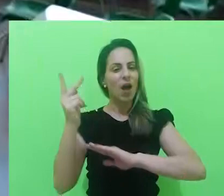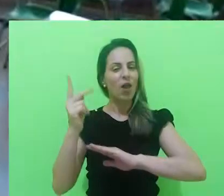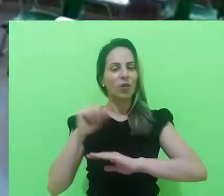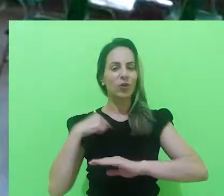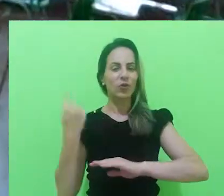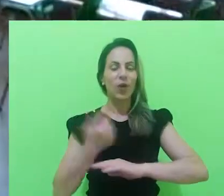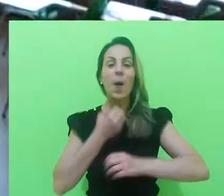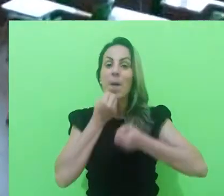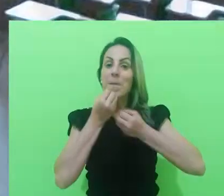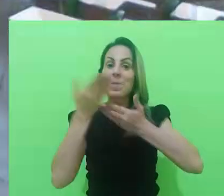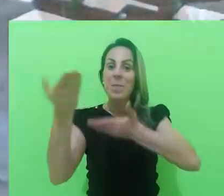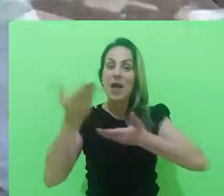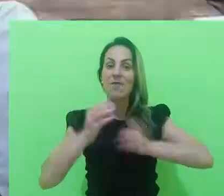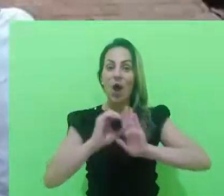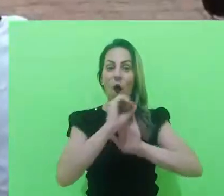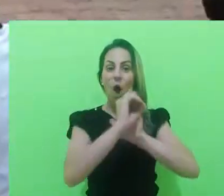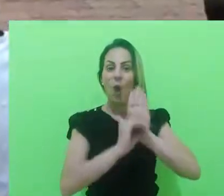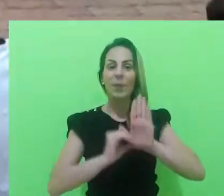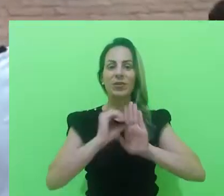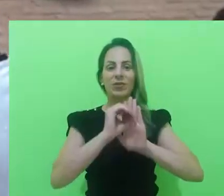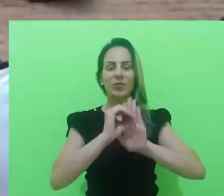Bem-vindo ao Objetivo!